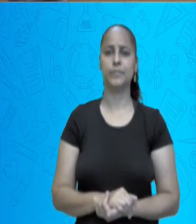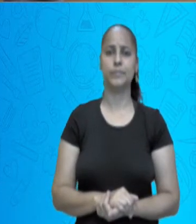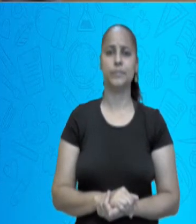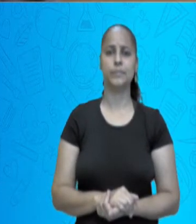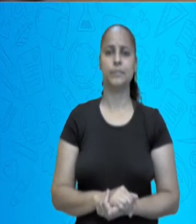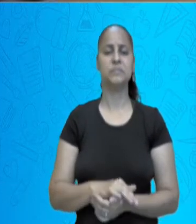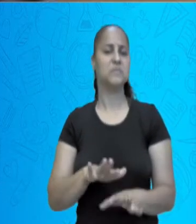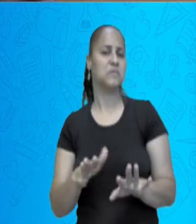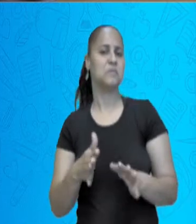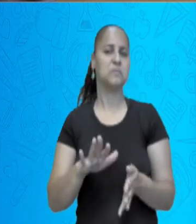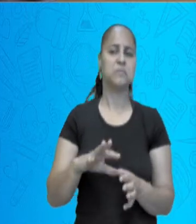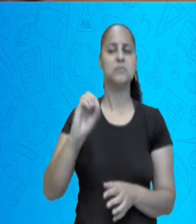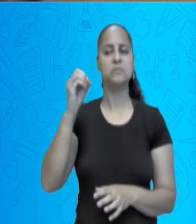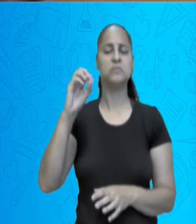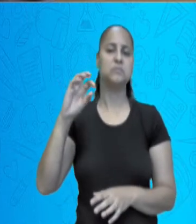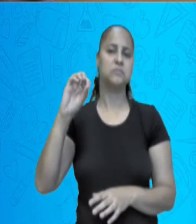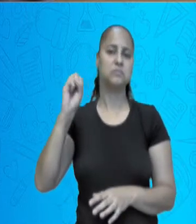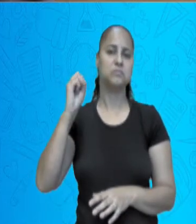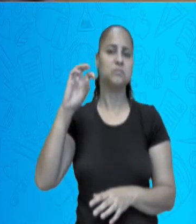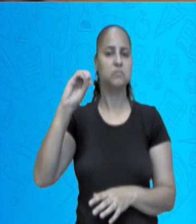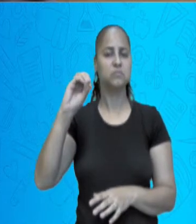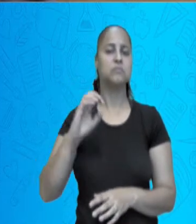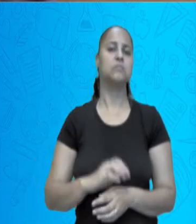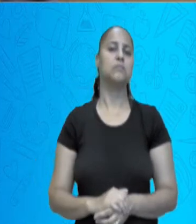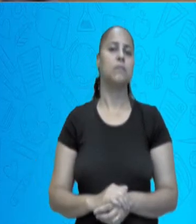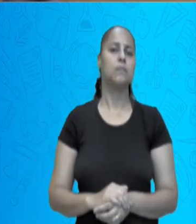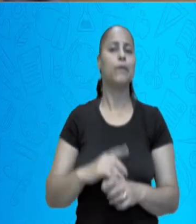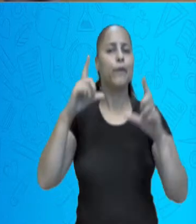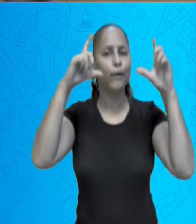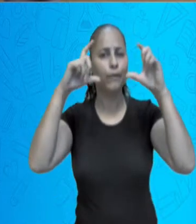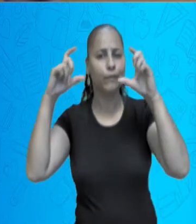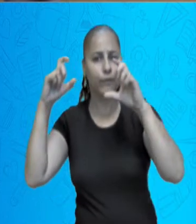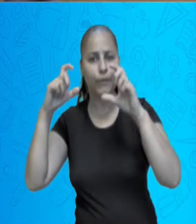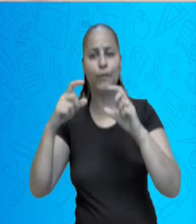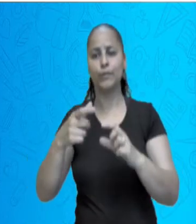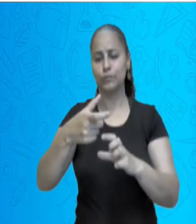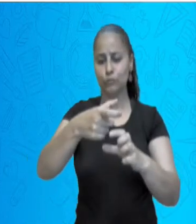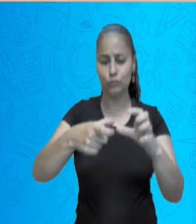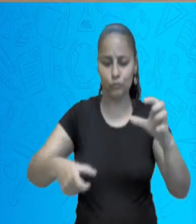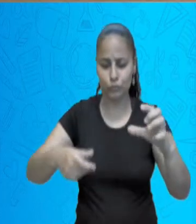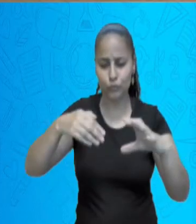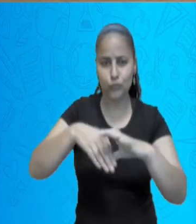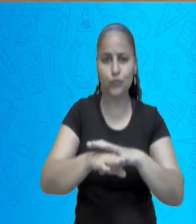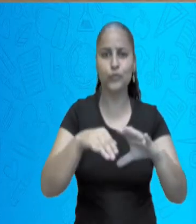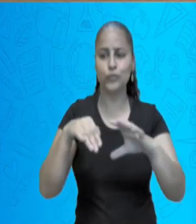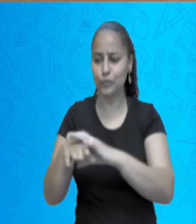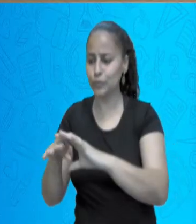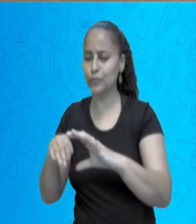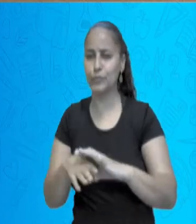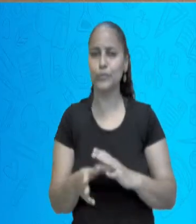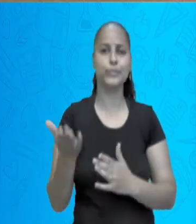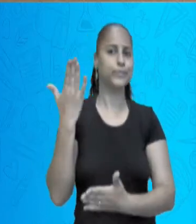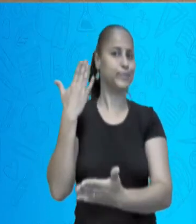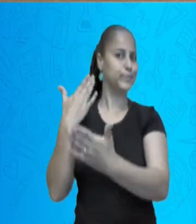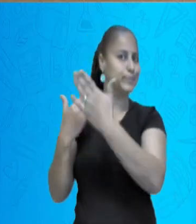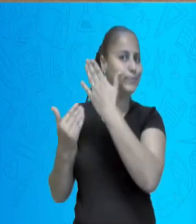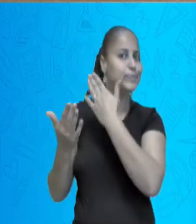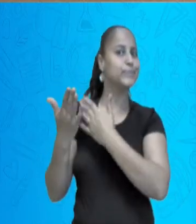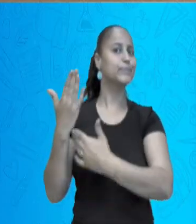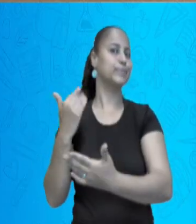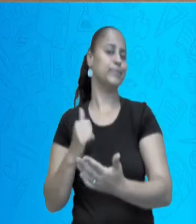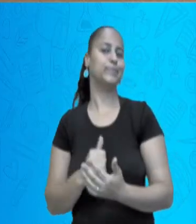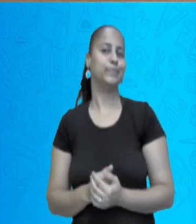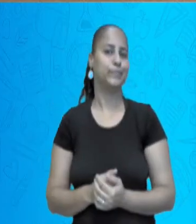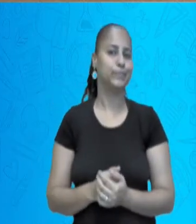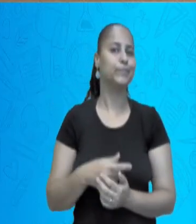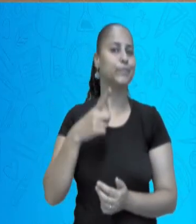Meados de anos 80. Máquinas a filme. Imagina só. Máquinas a filme.